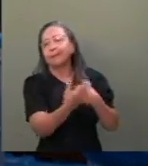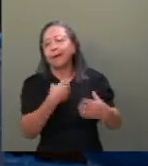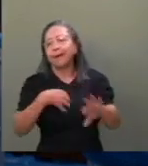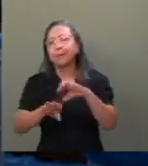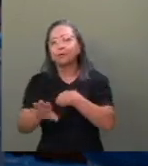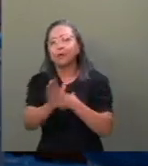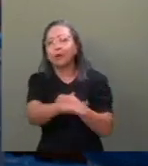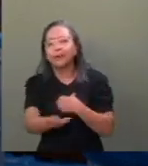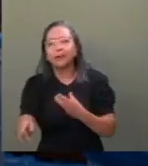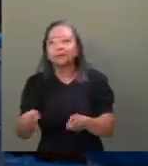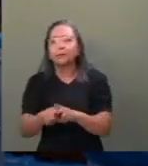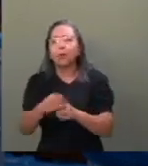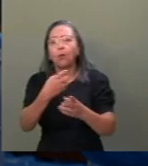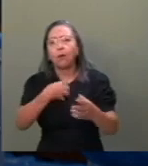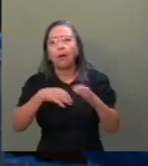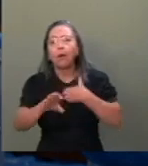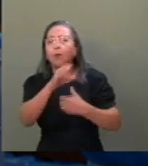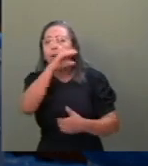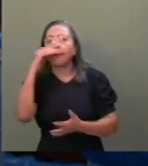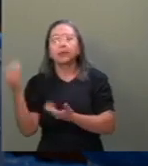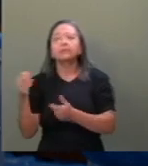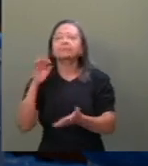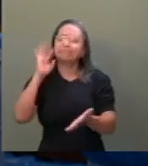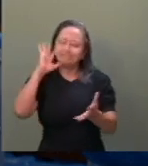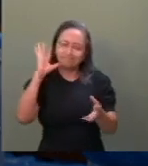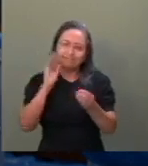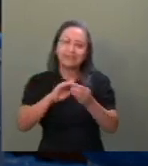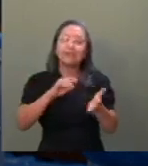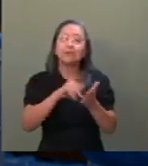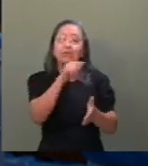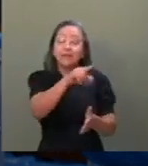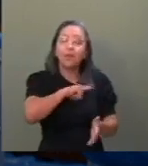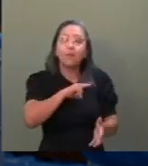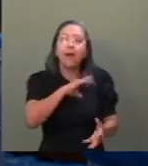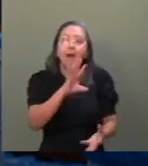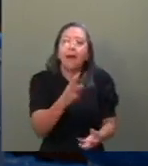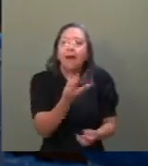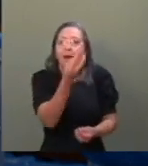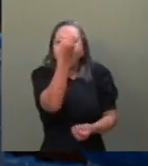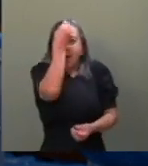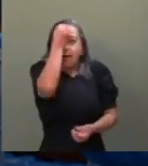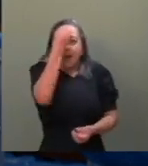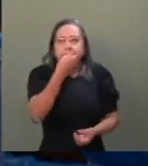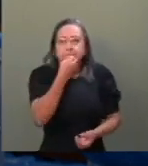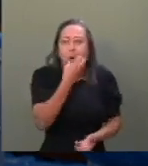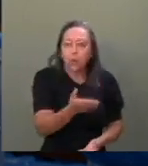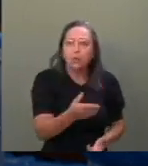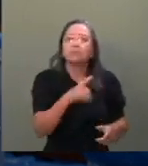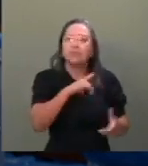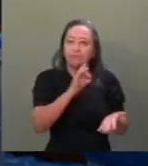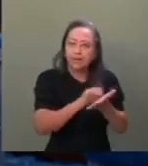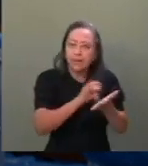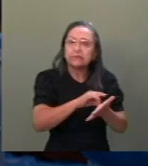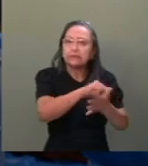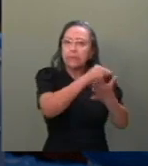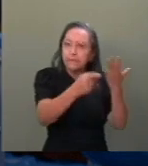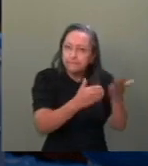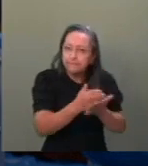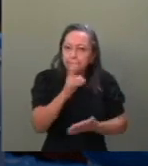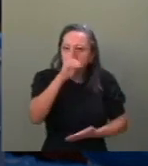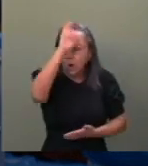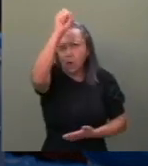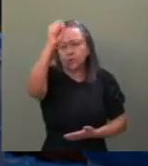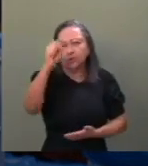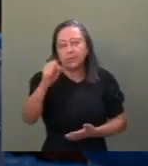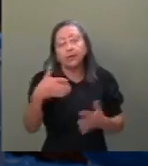empatia com o adolescente significa que você tem uma alma muito boa, que você tem, na verdade, princípios muito fortes,